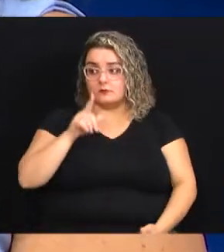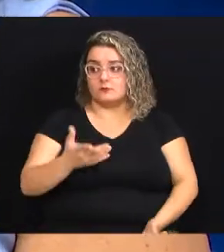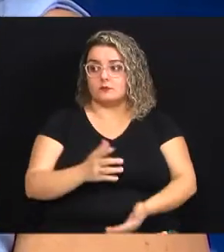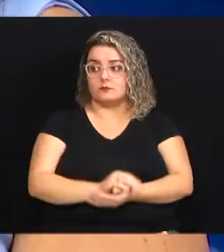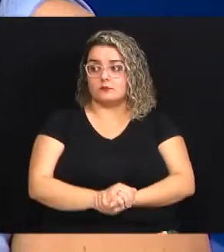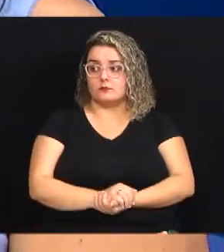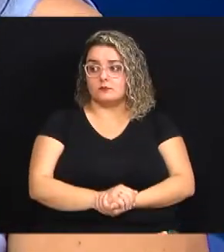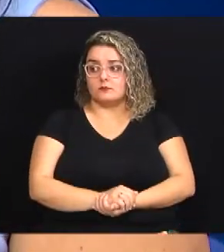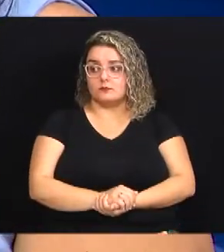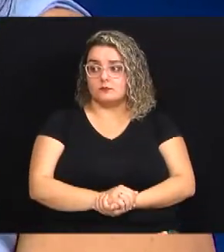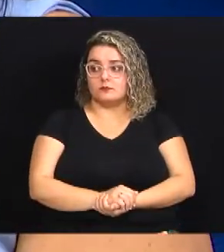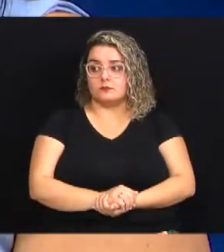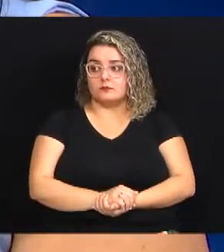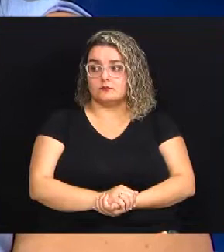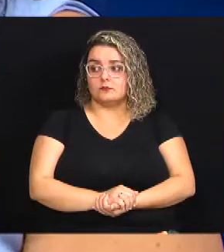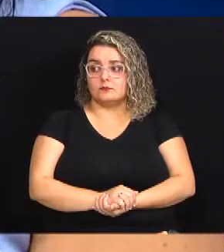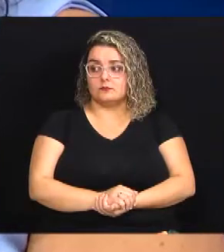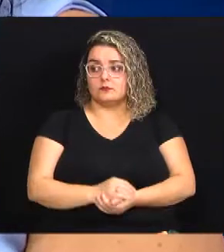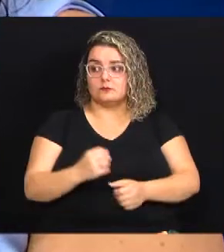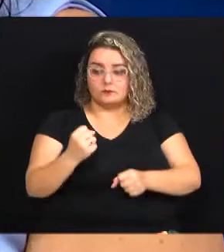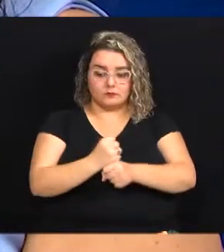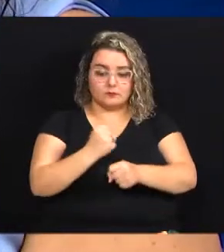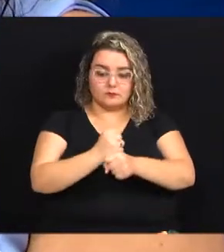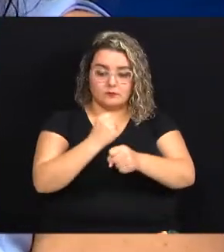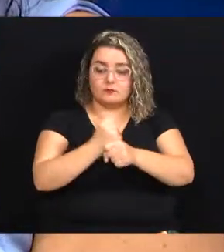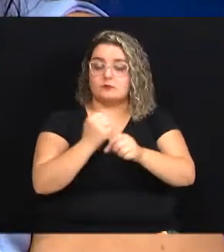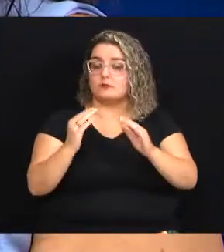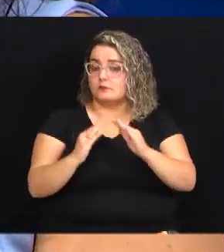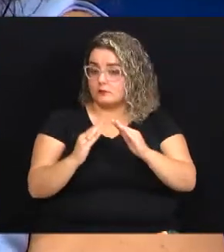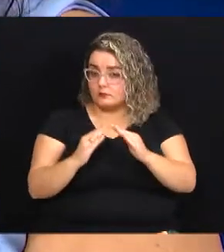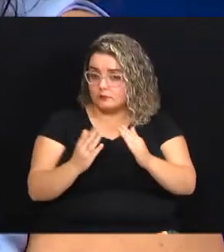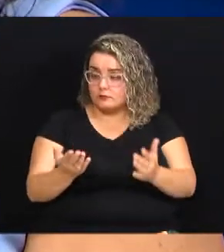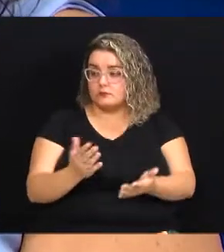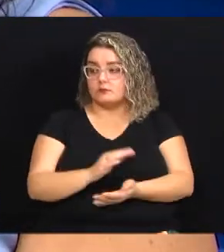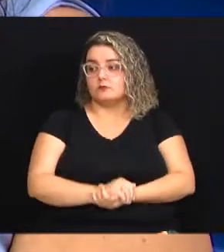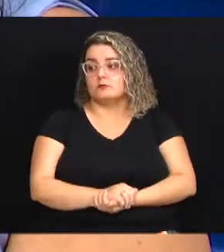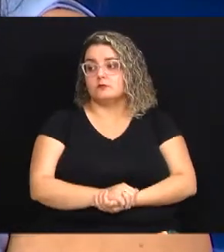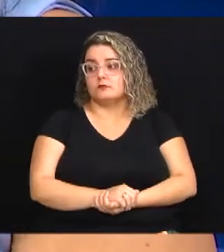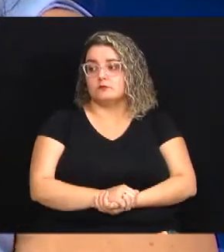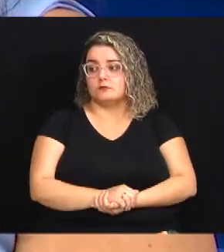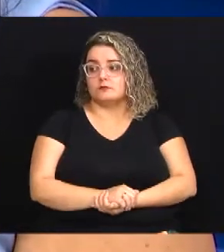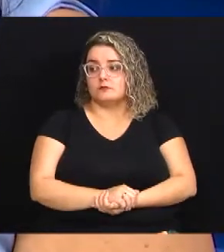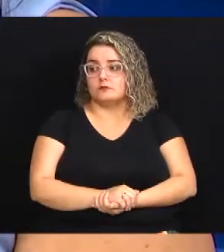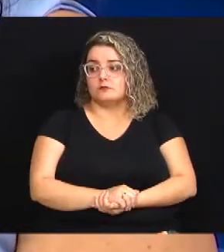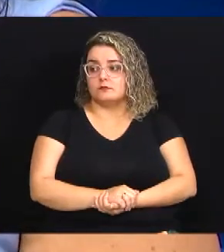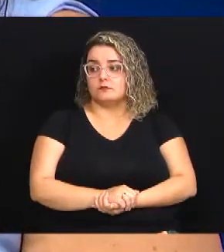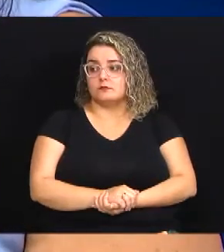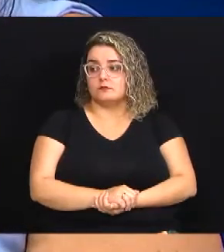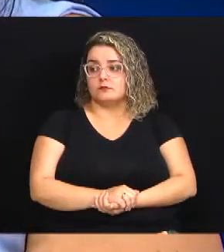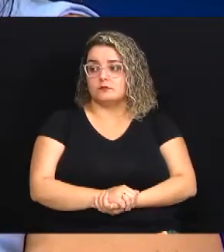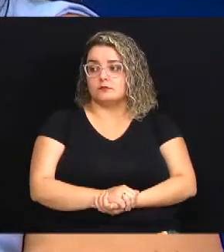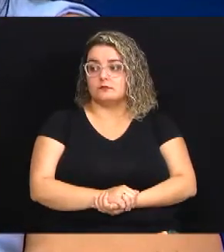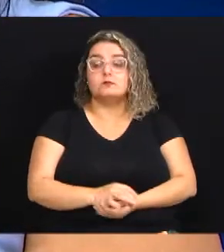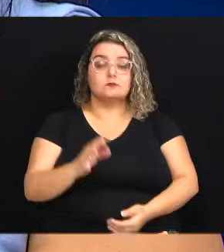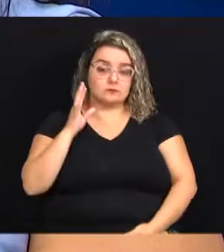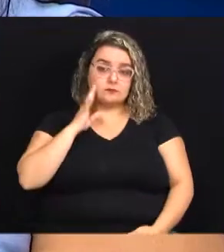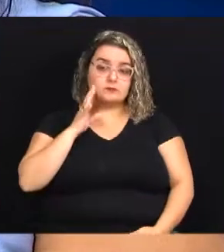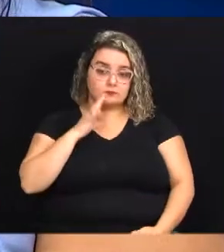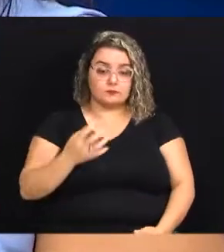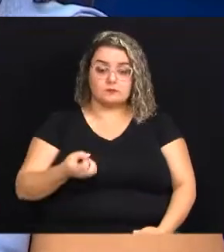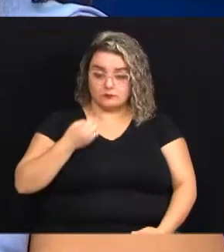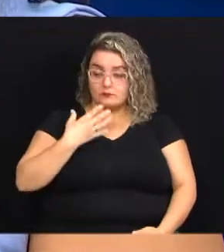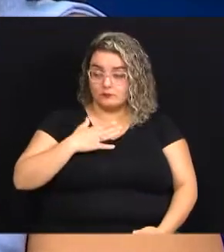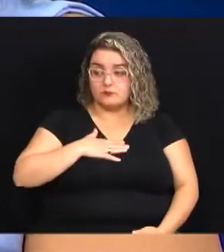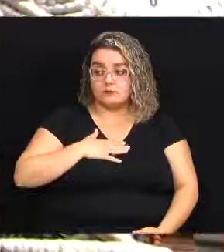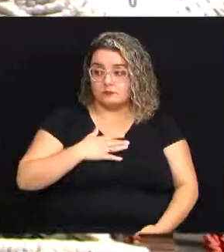conseguiu fazer construir uma casinha com isso foi foi legal